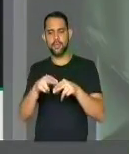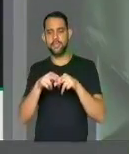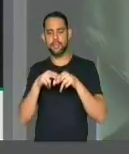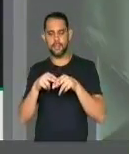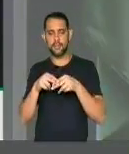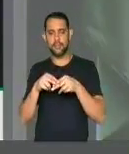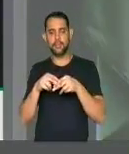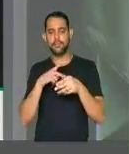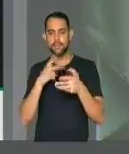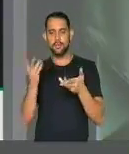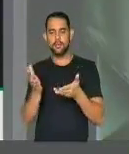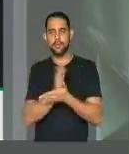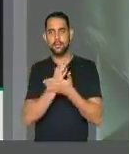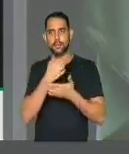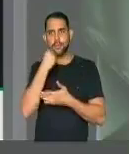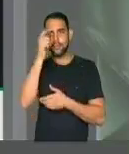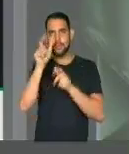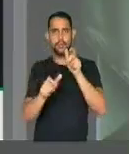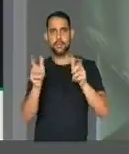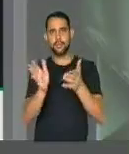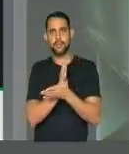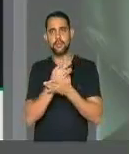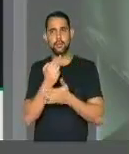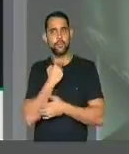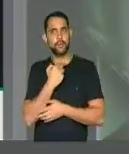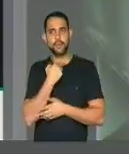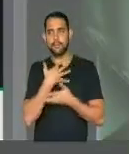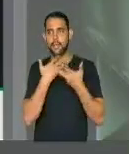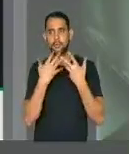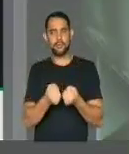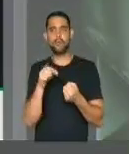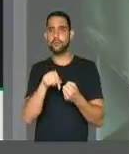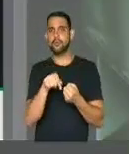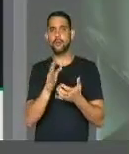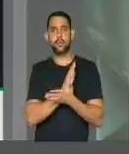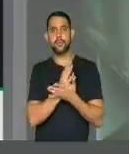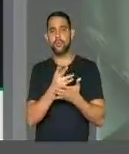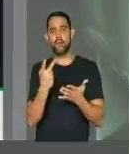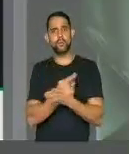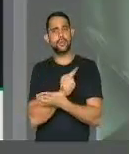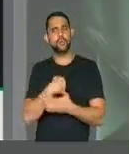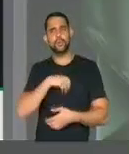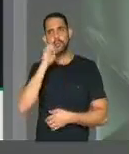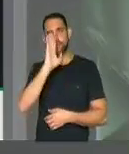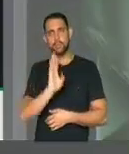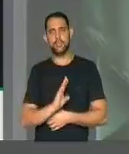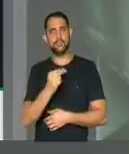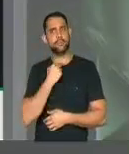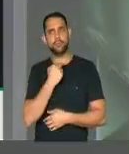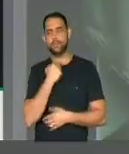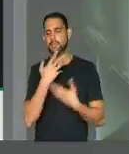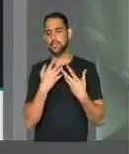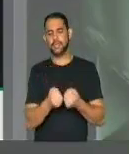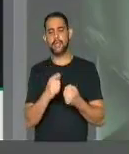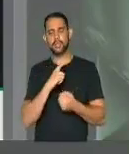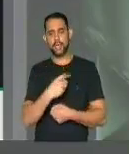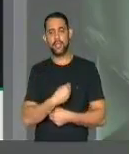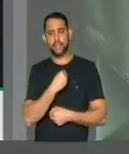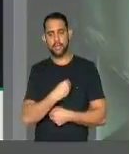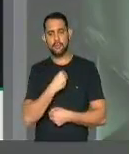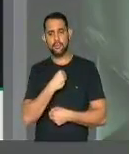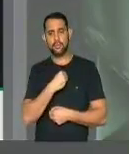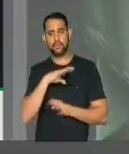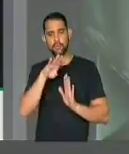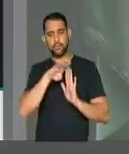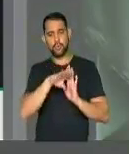grande ator. Não podemos aceitar isto em nosso país. Já temos